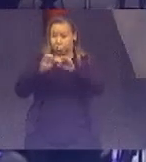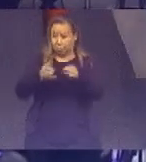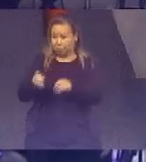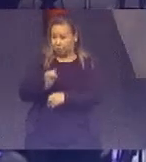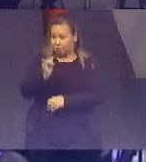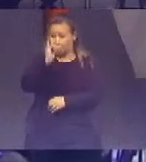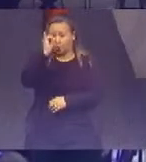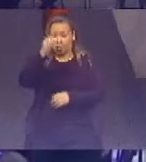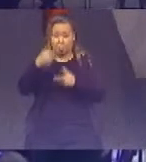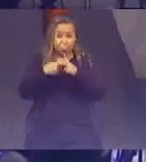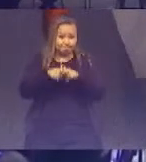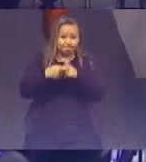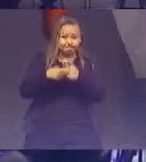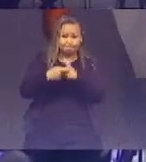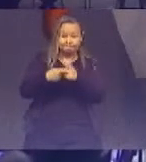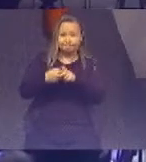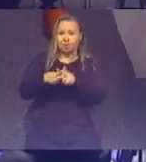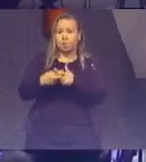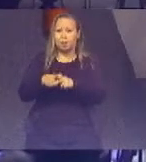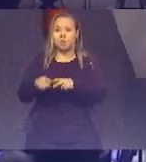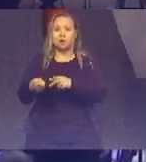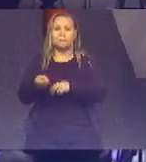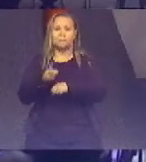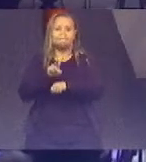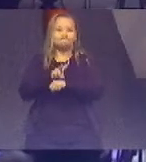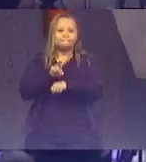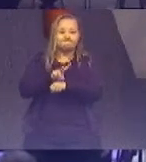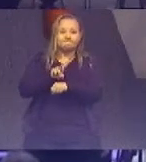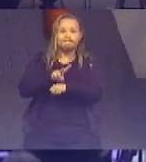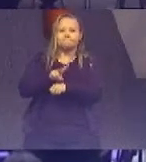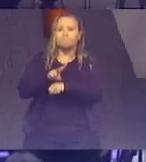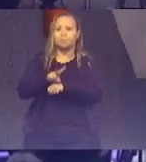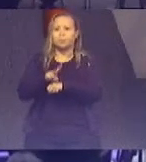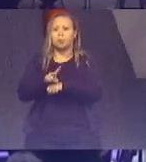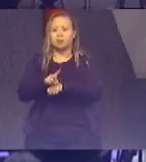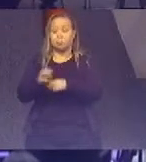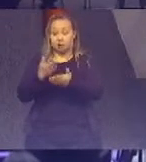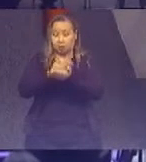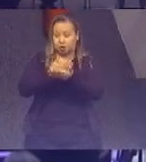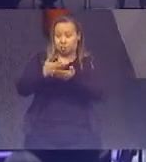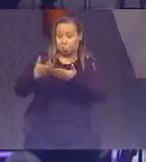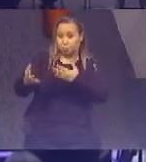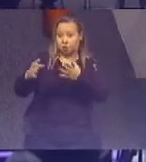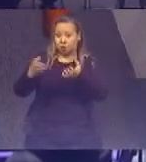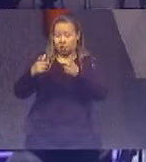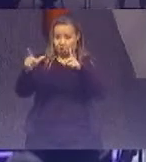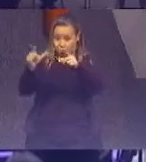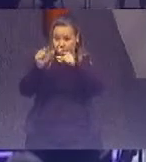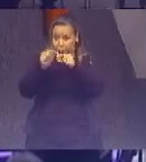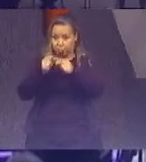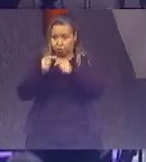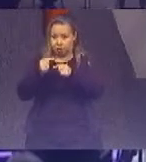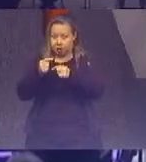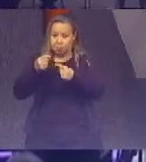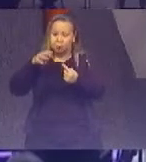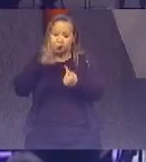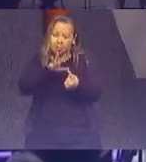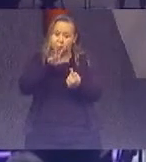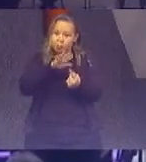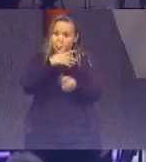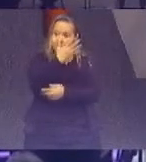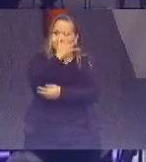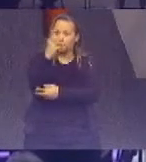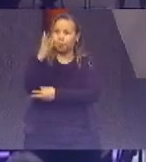ferramenta de gestão, porquanto contempla iniciativas que buscam minimizar os impactos ambientais